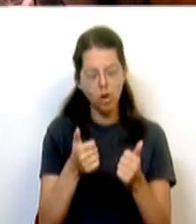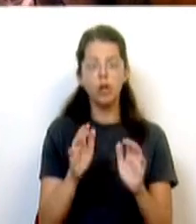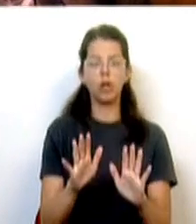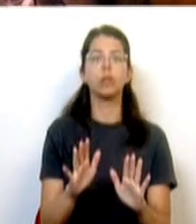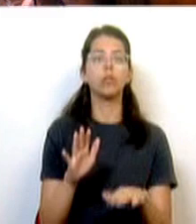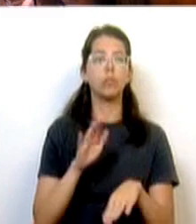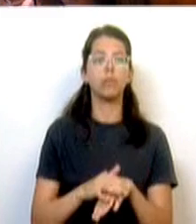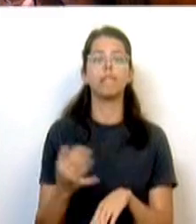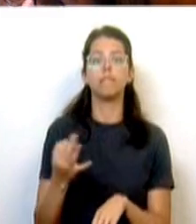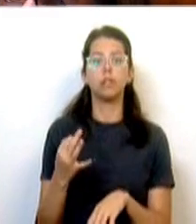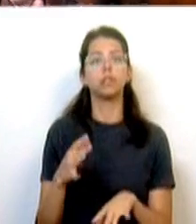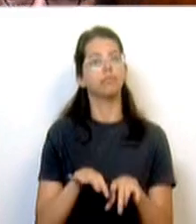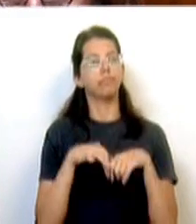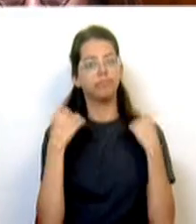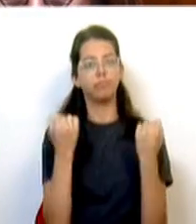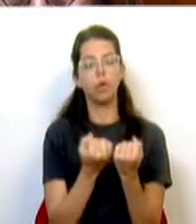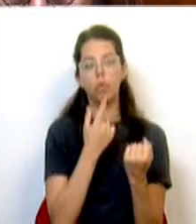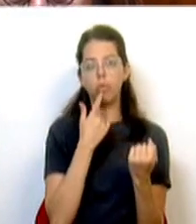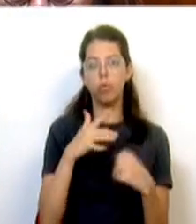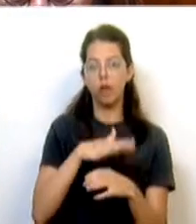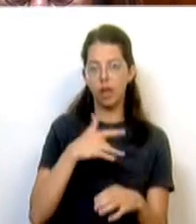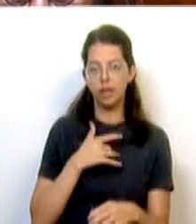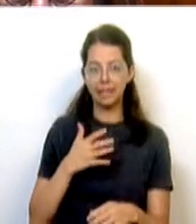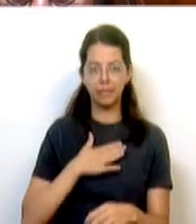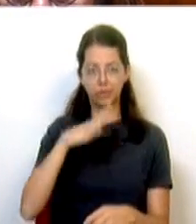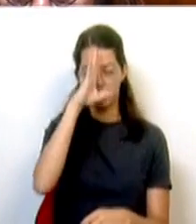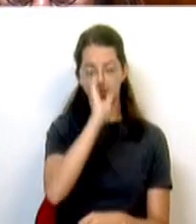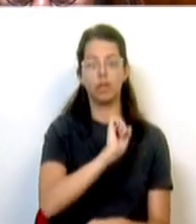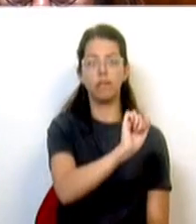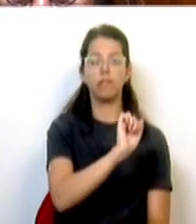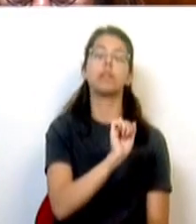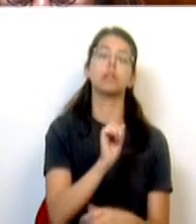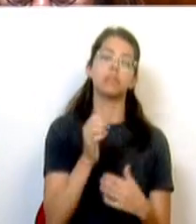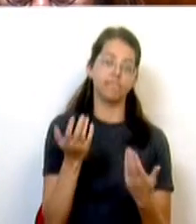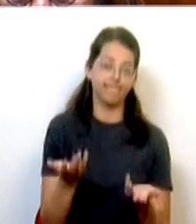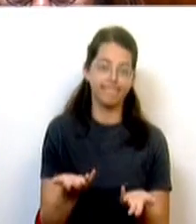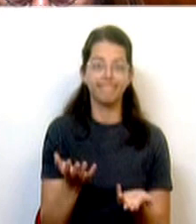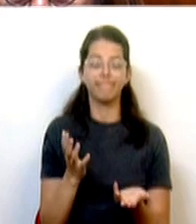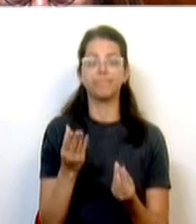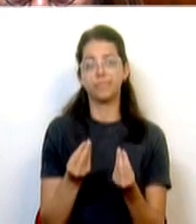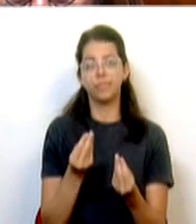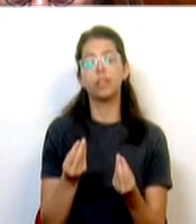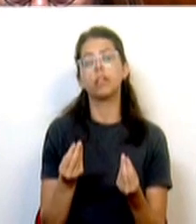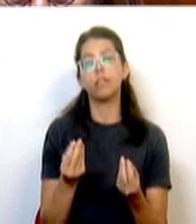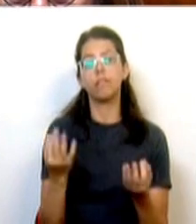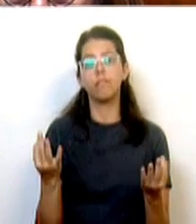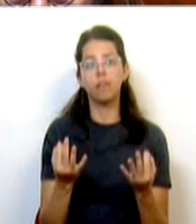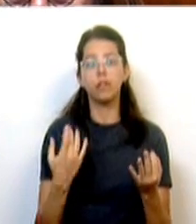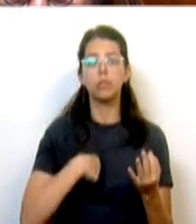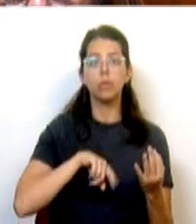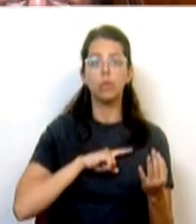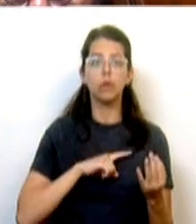aqui um pendor social no setor empresarial do Estado, que, de alguma forma, nós deixaremos de